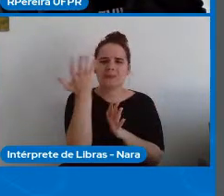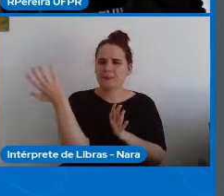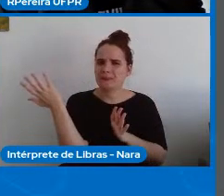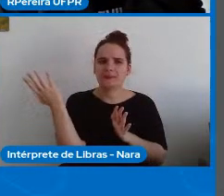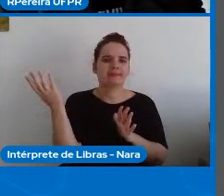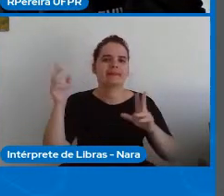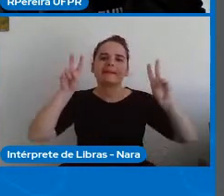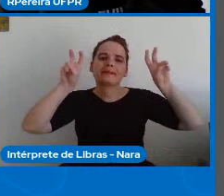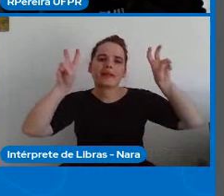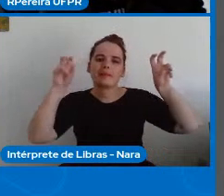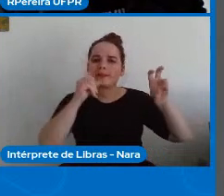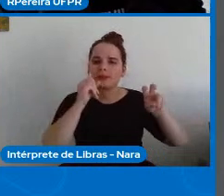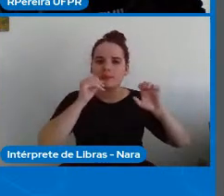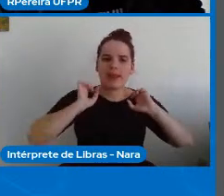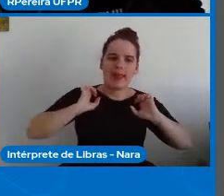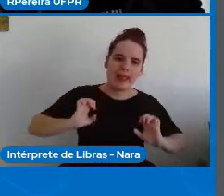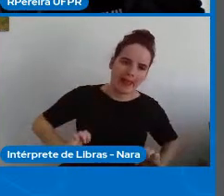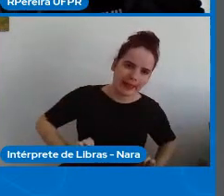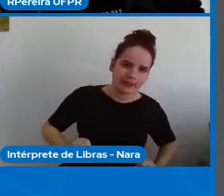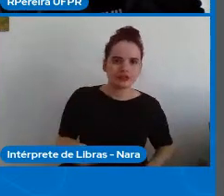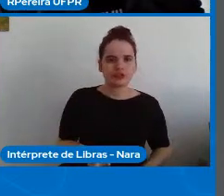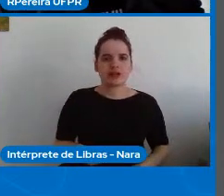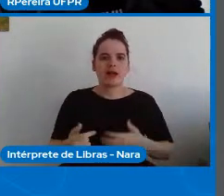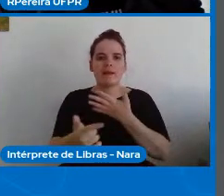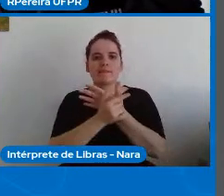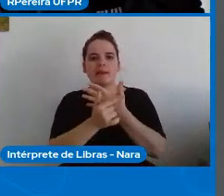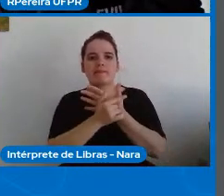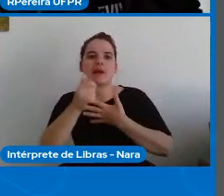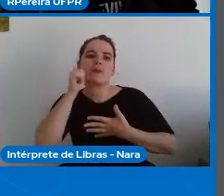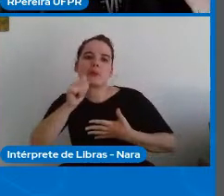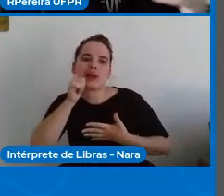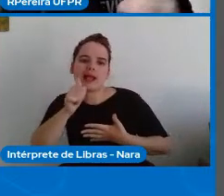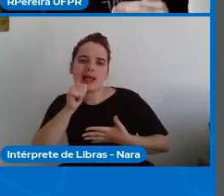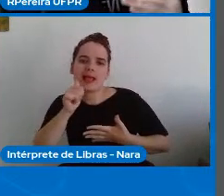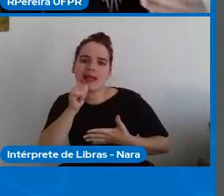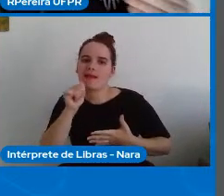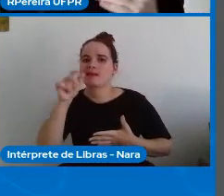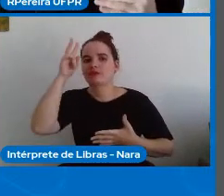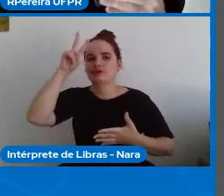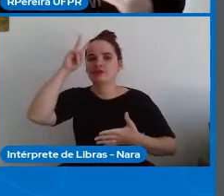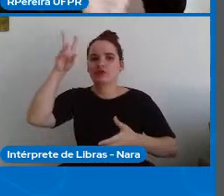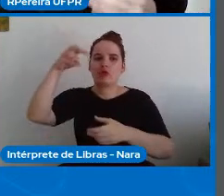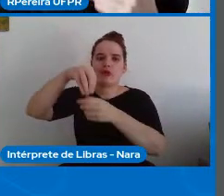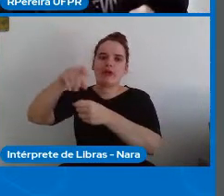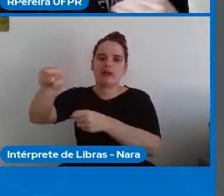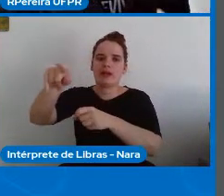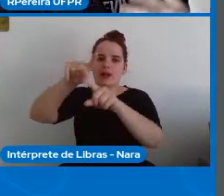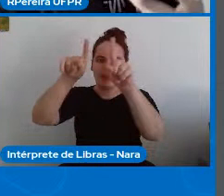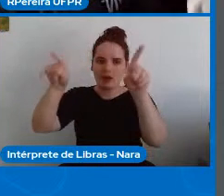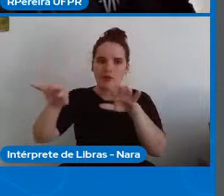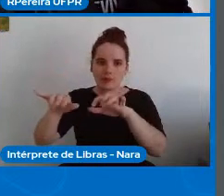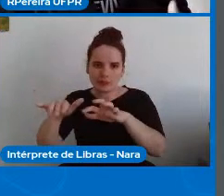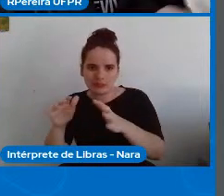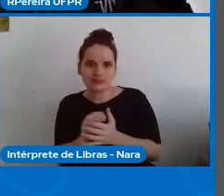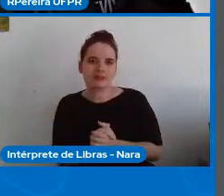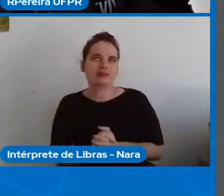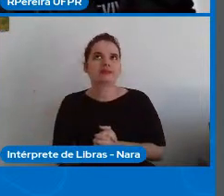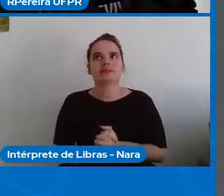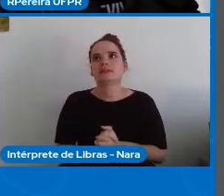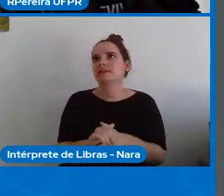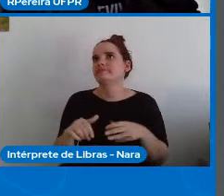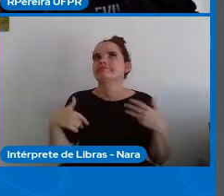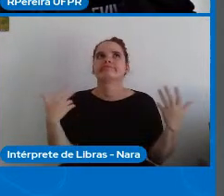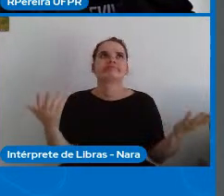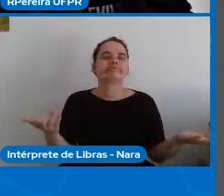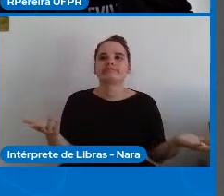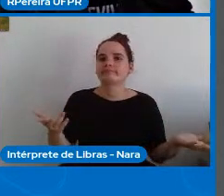ética ao papel das mulheres na história da computação a questão das habilidades para aprender a